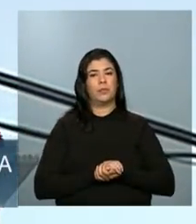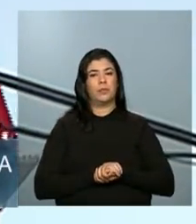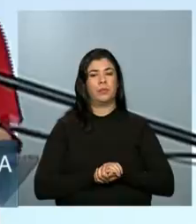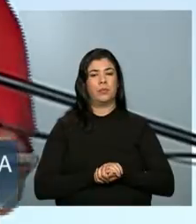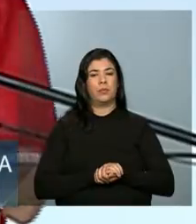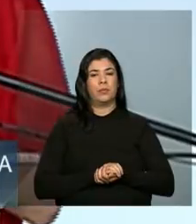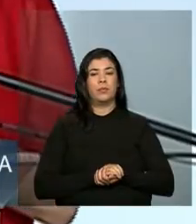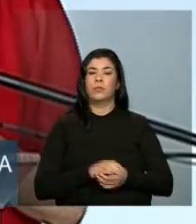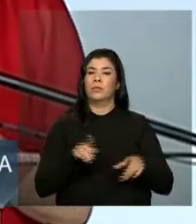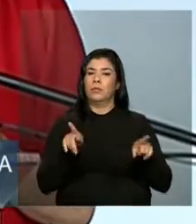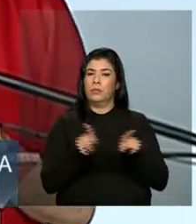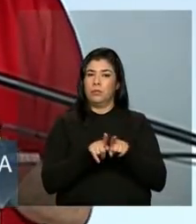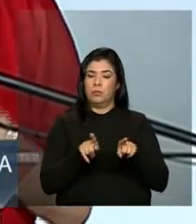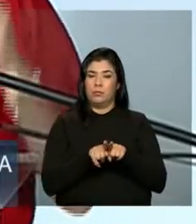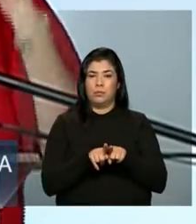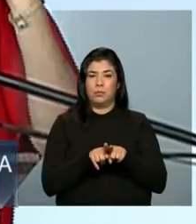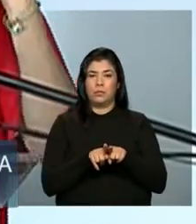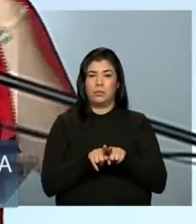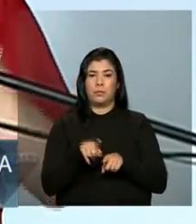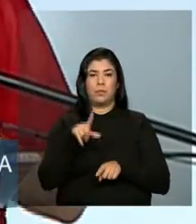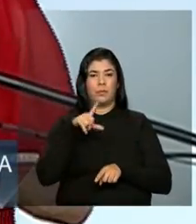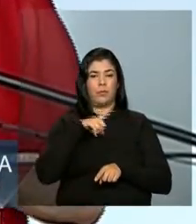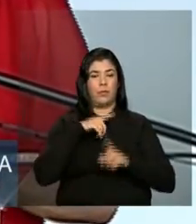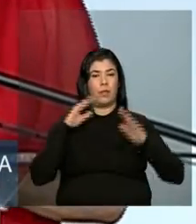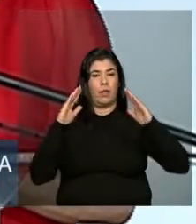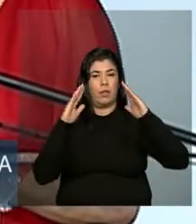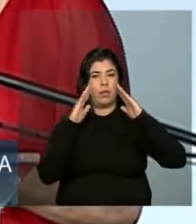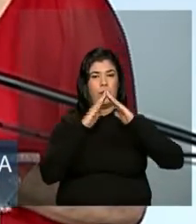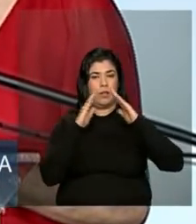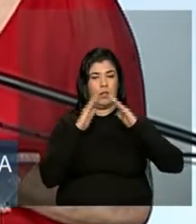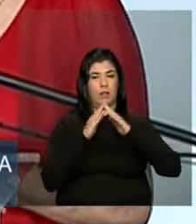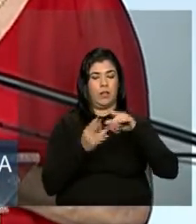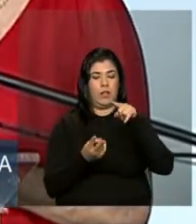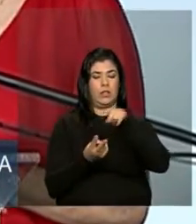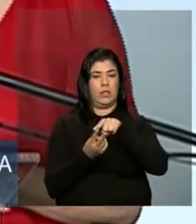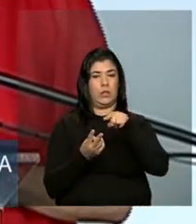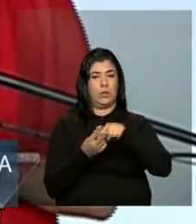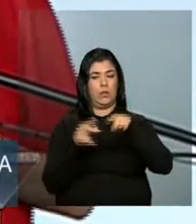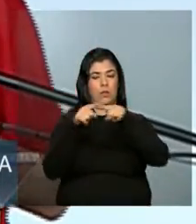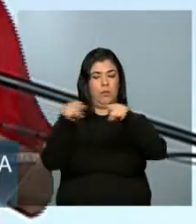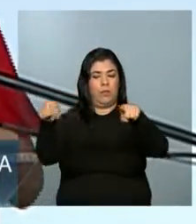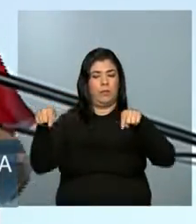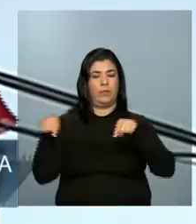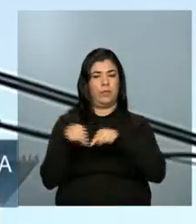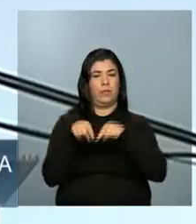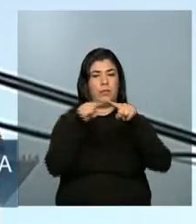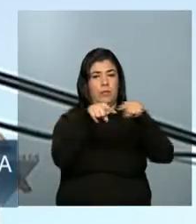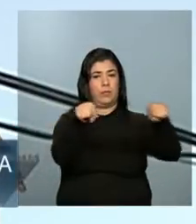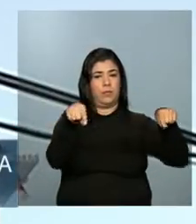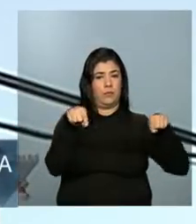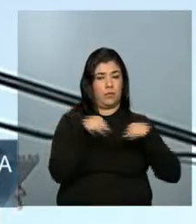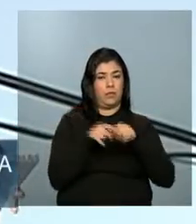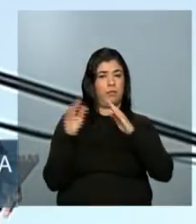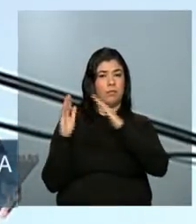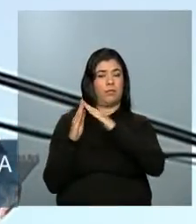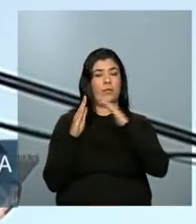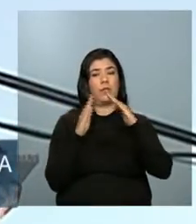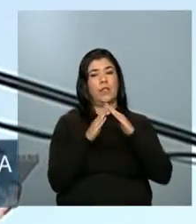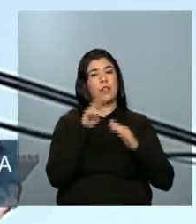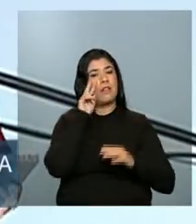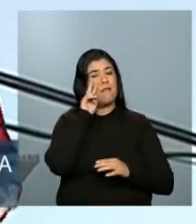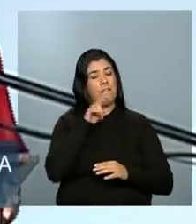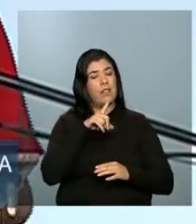Além disso, a casa desses dois residenciais tem aquecimento solar.